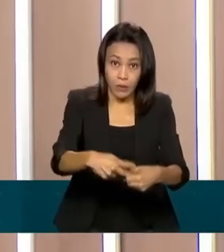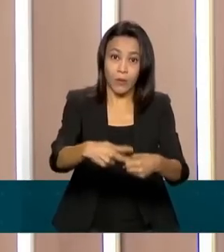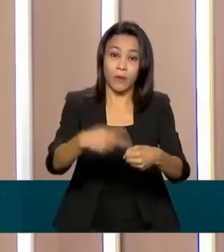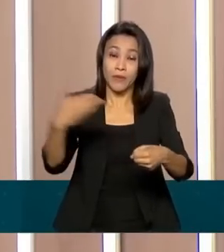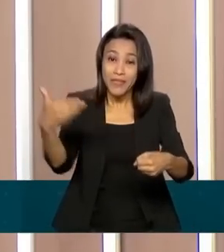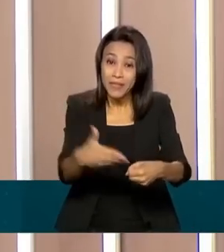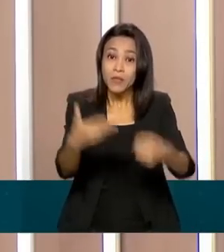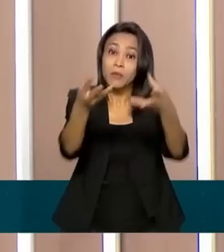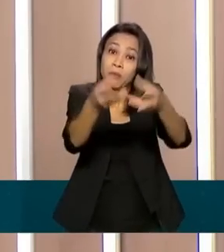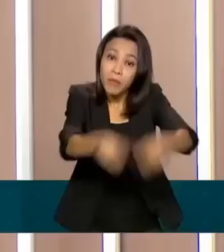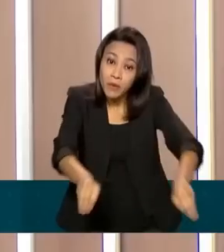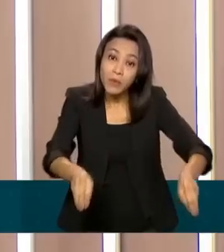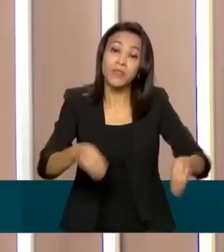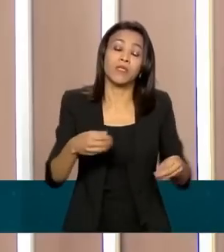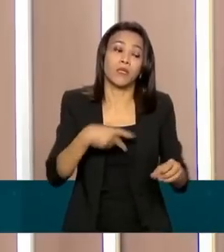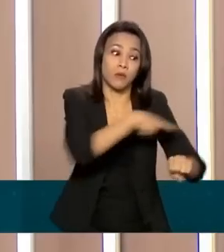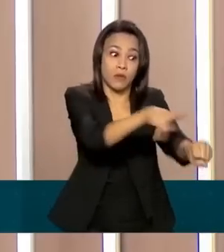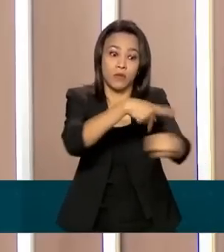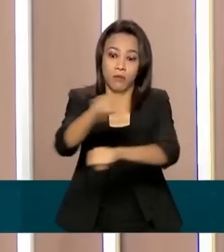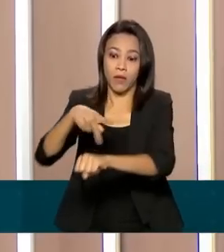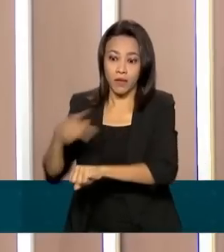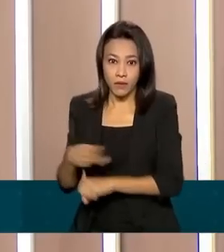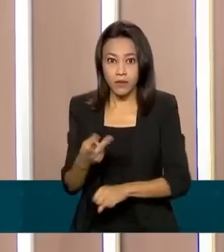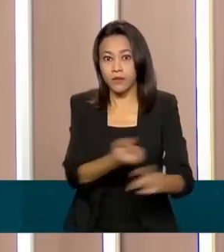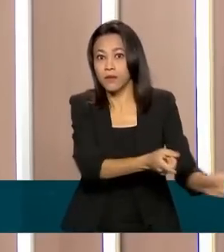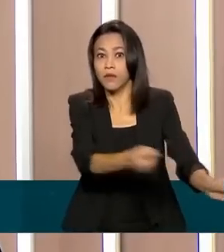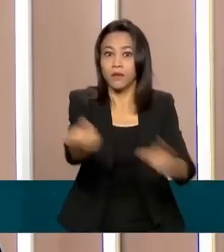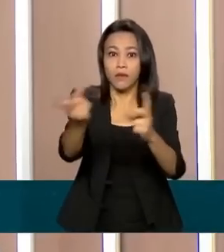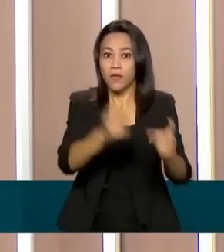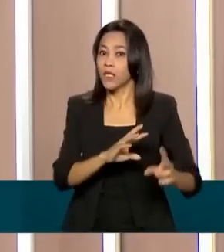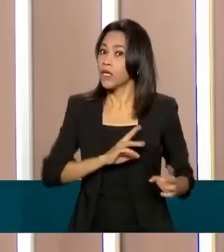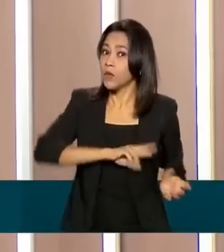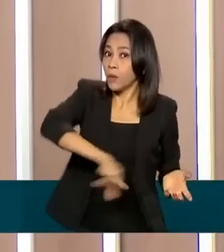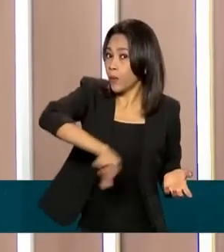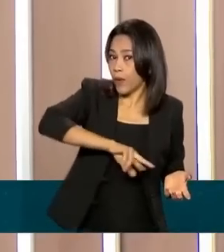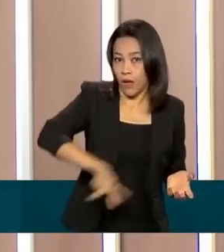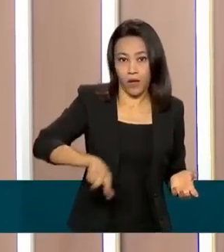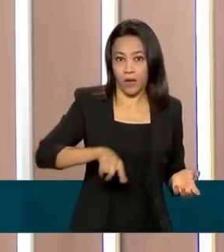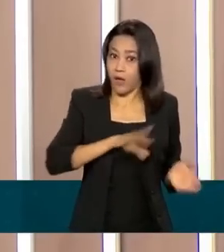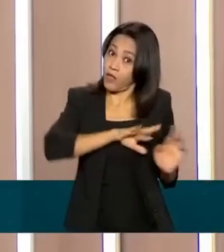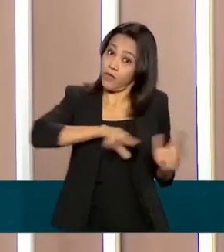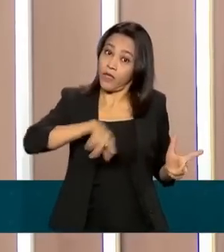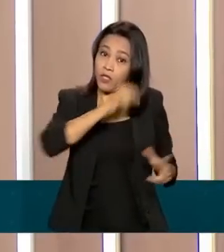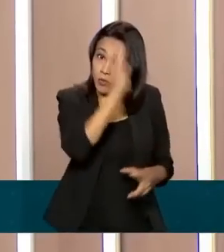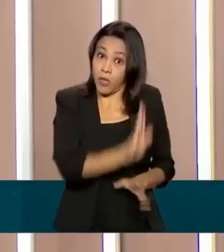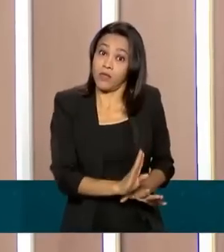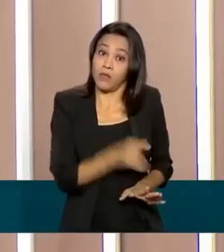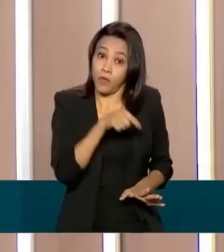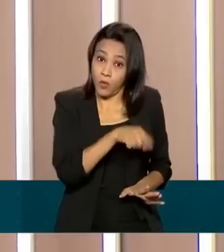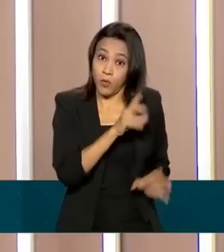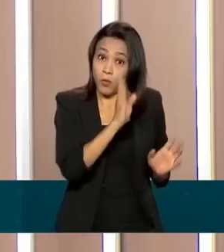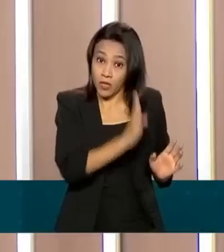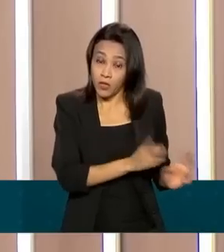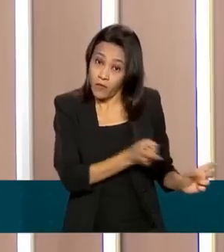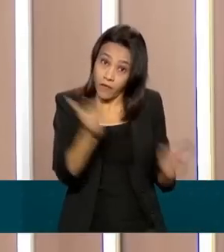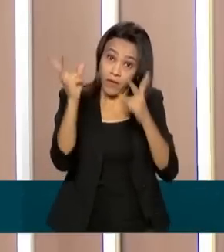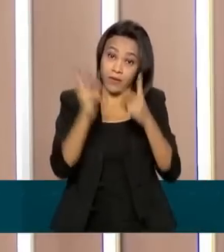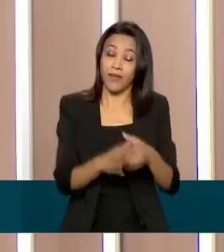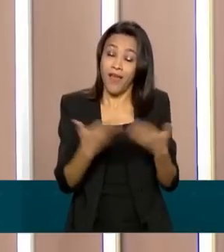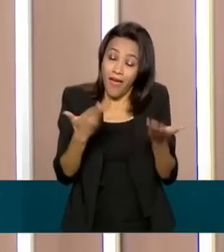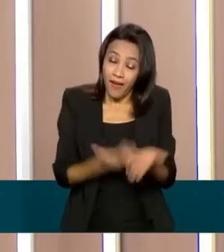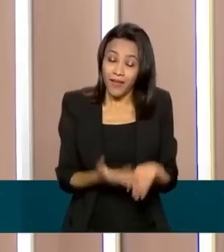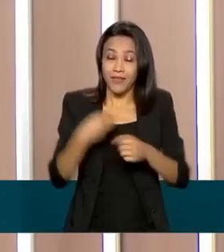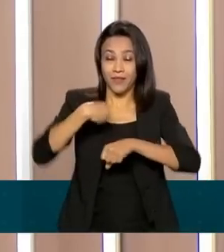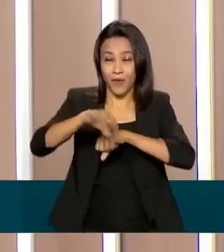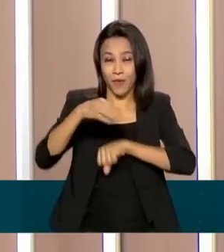prejudica os países que são importadores de petróleo, que não é o caso do Brasil, que hoje é um grande produtor exportador de petróleo. Essa informação que nós temos para